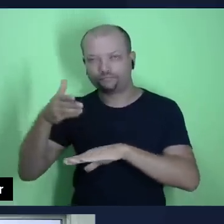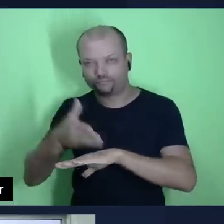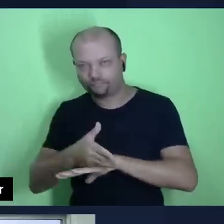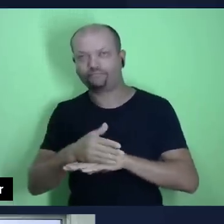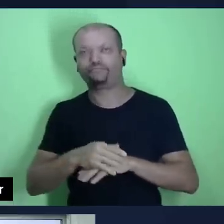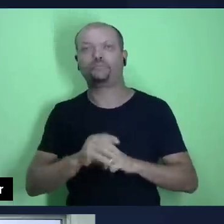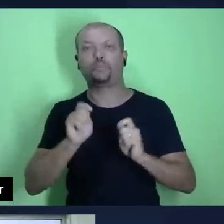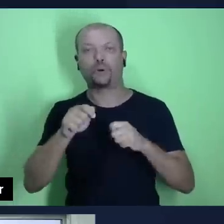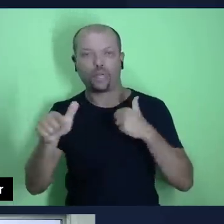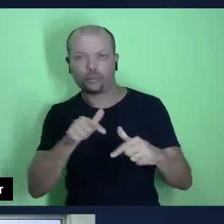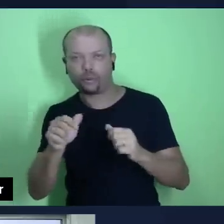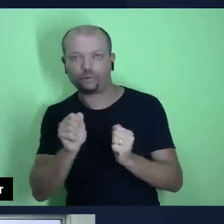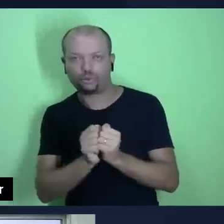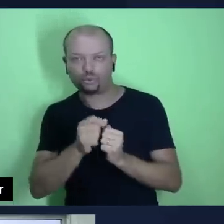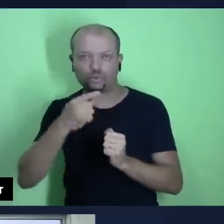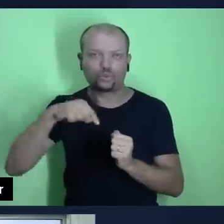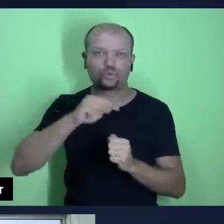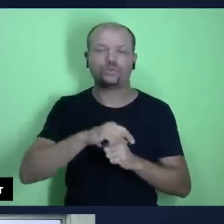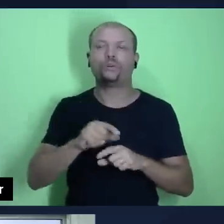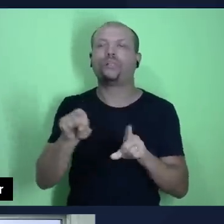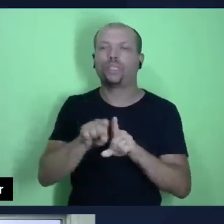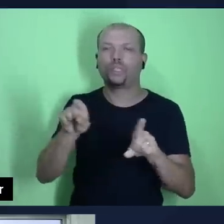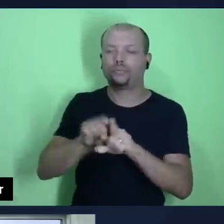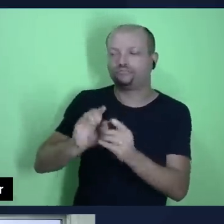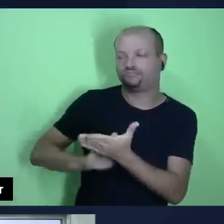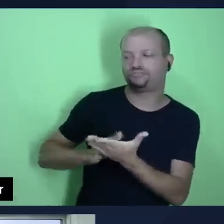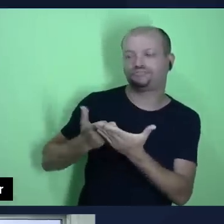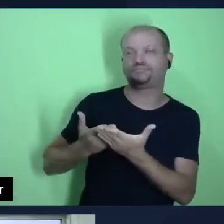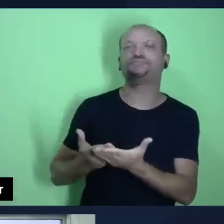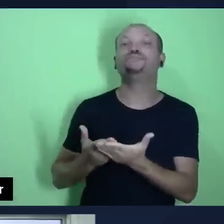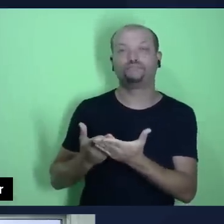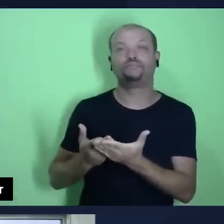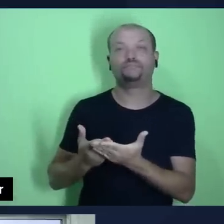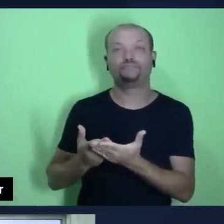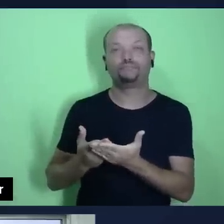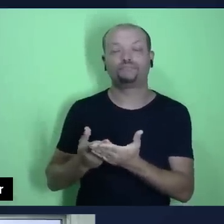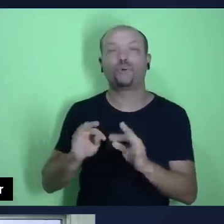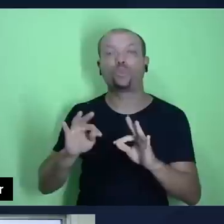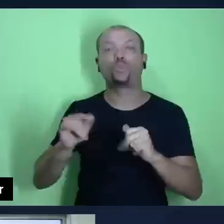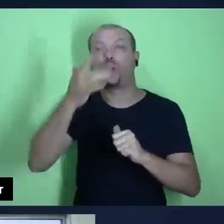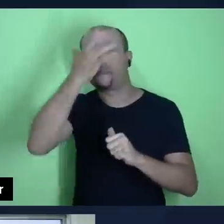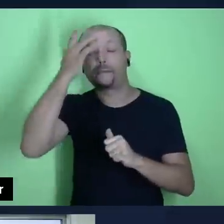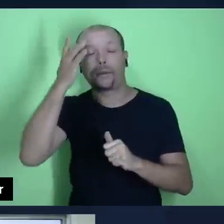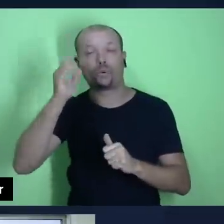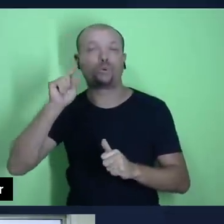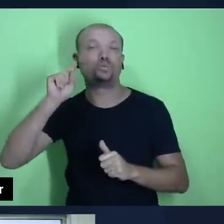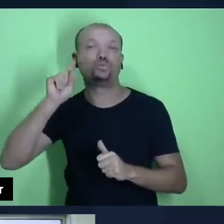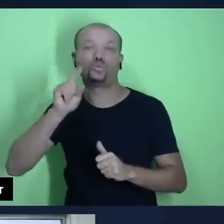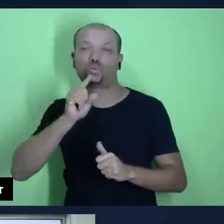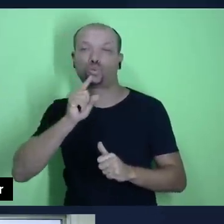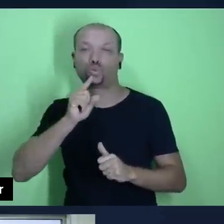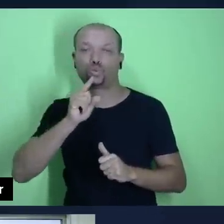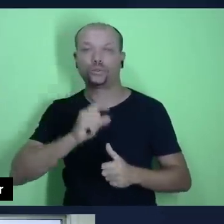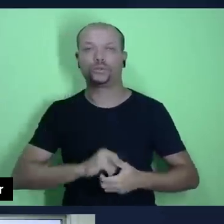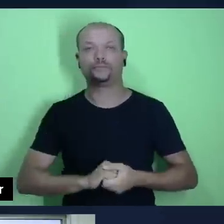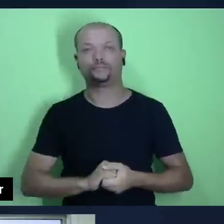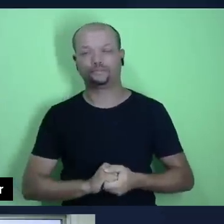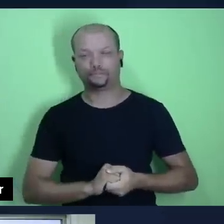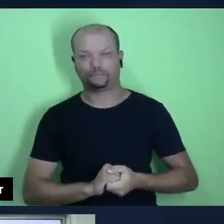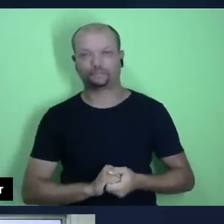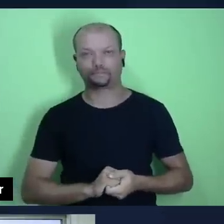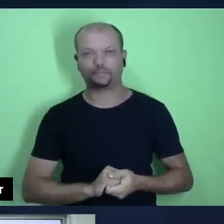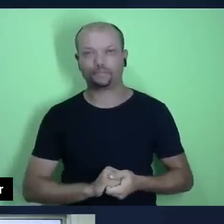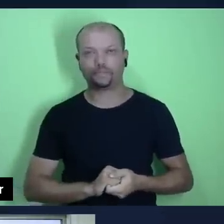estar com a gente aqui trazendo a interpretação também para aqueles que não podem nos ouvir e ouvem através